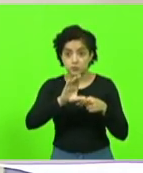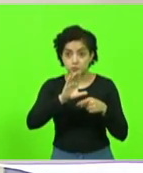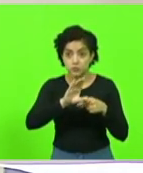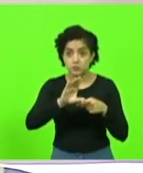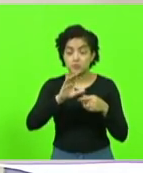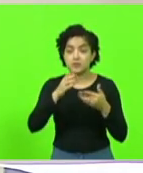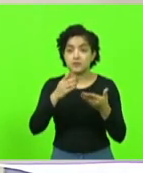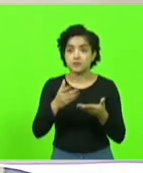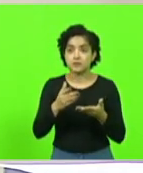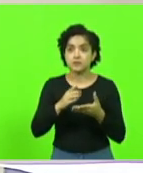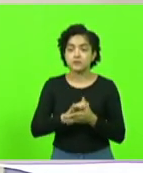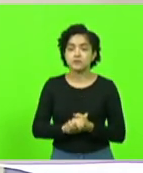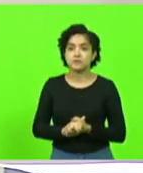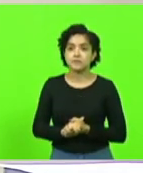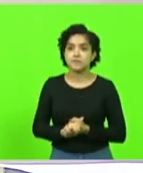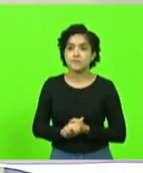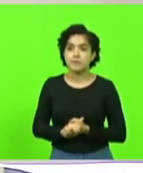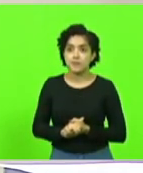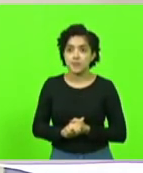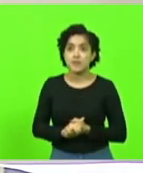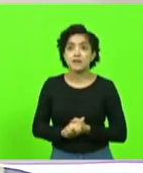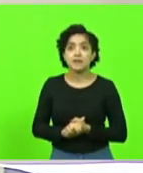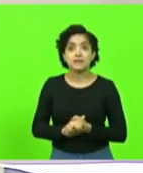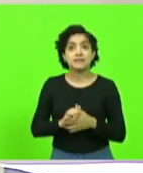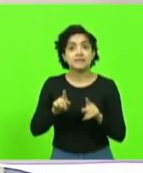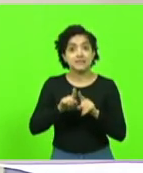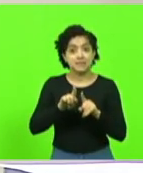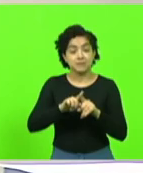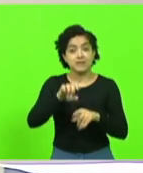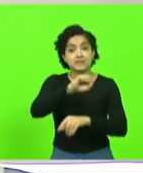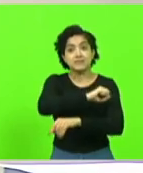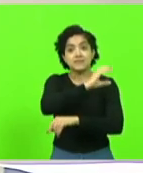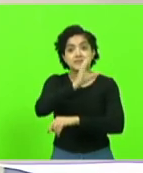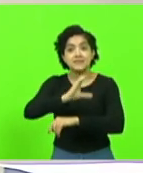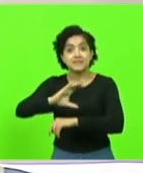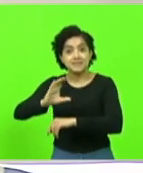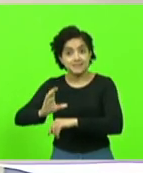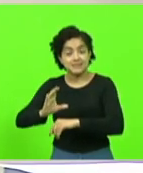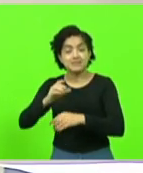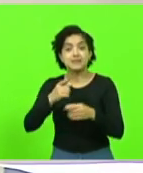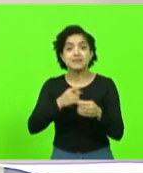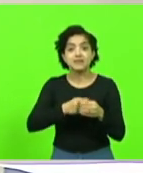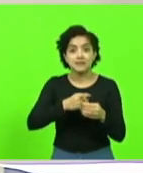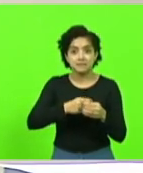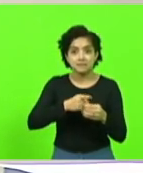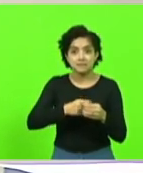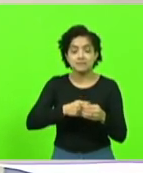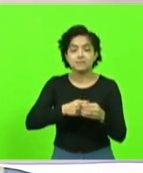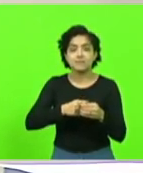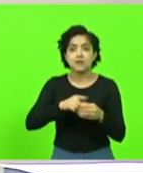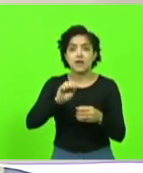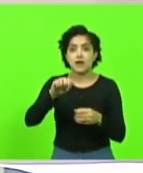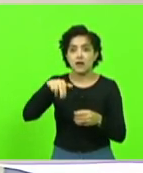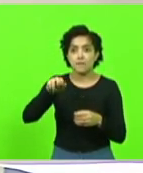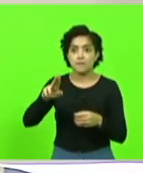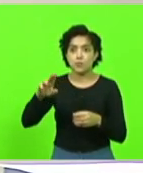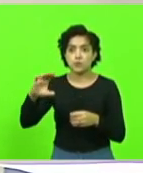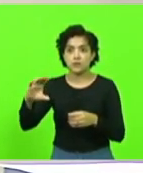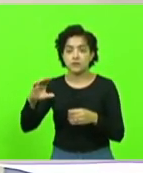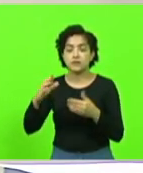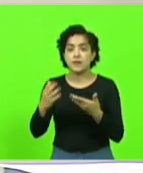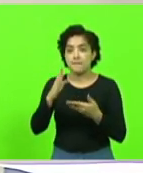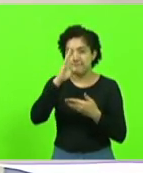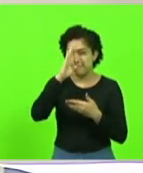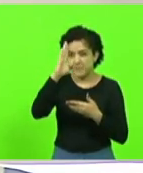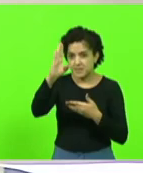de Curitibanos, a APAES de Santa Cecília, que abrange, que faz parte da MURC, mas principalmente a região